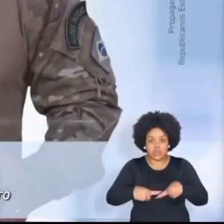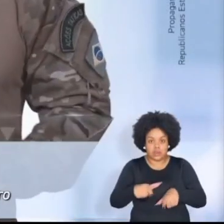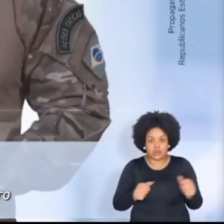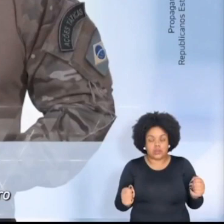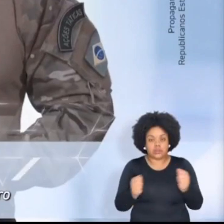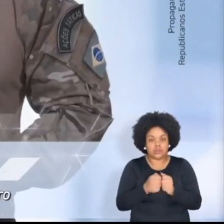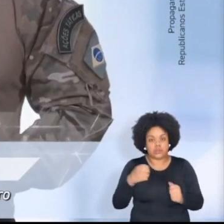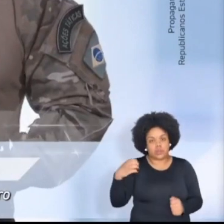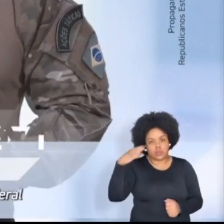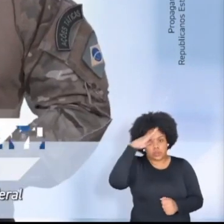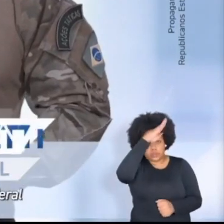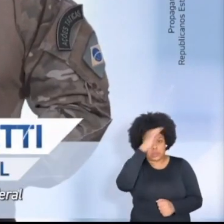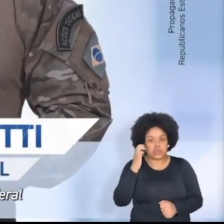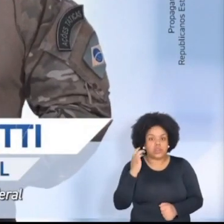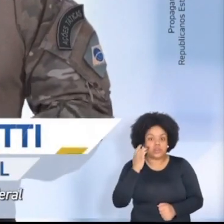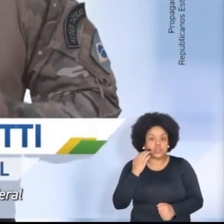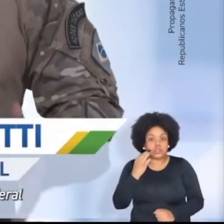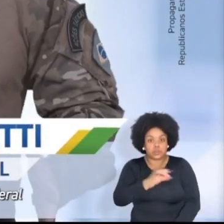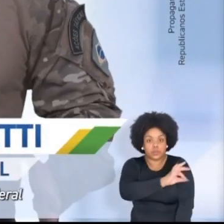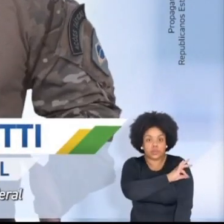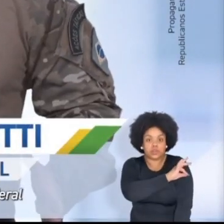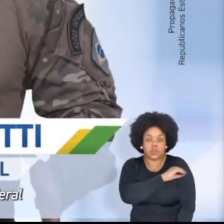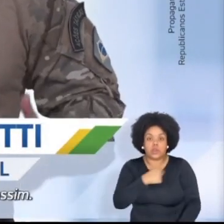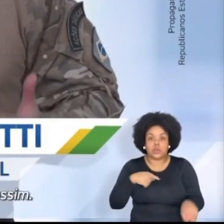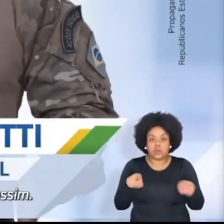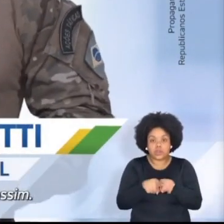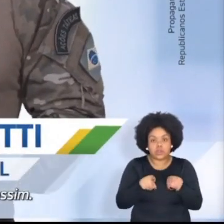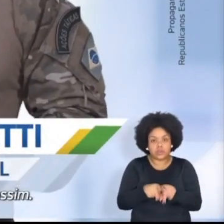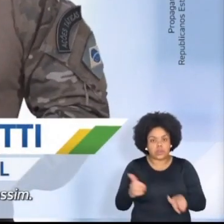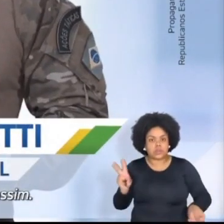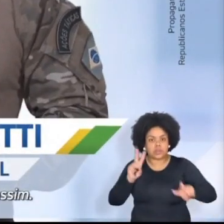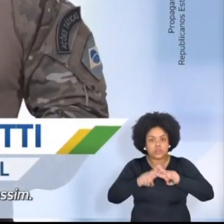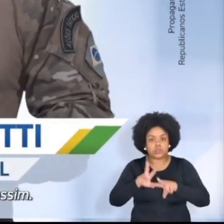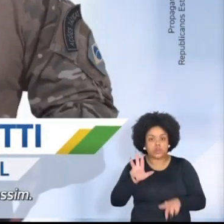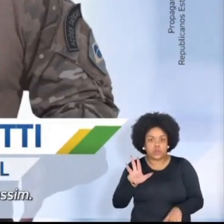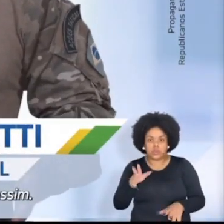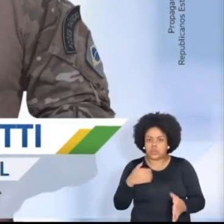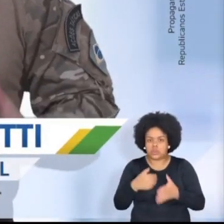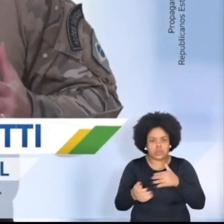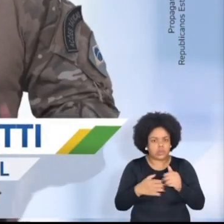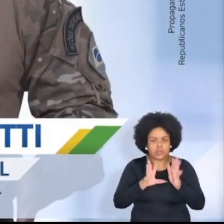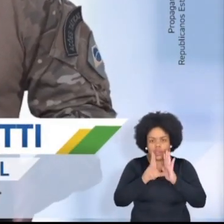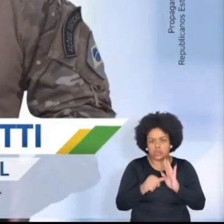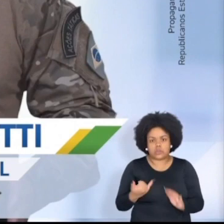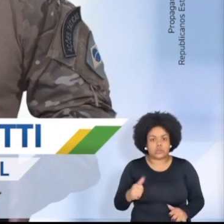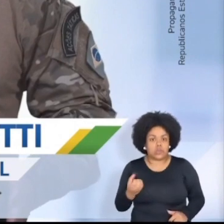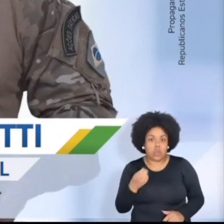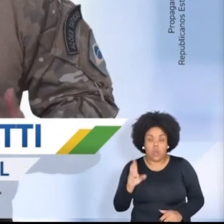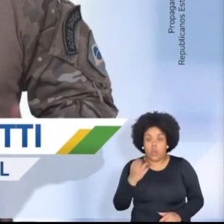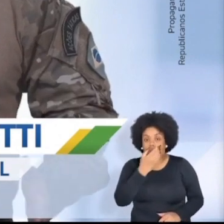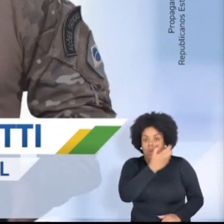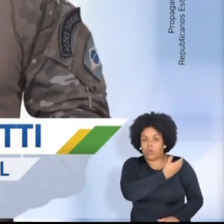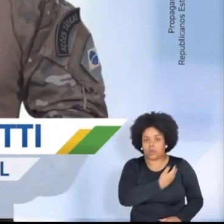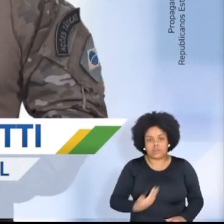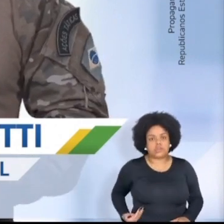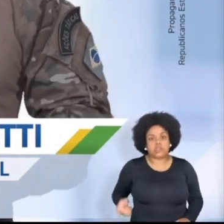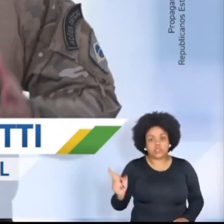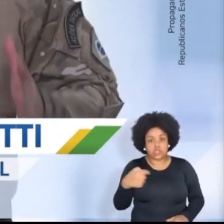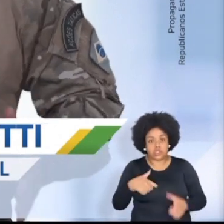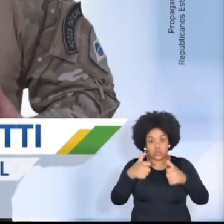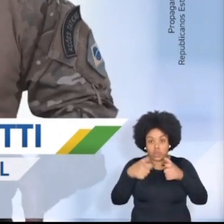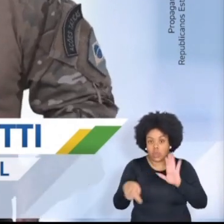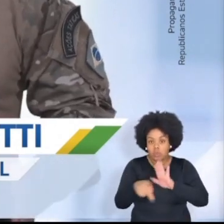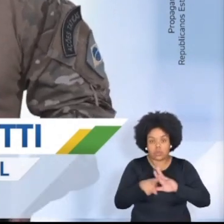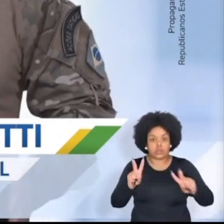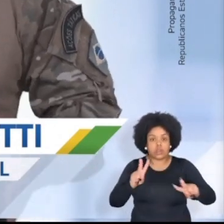Trabalhei com o presidente Bolsonaro e o ministro Tarcísio. Como policial federal, participei da prisão do Lula e comigo é assim. Não importa se é ladrão de celular ou ex-presidente corrupto.